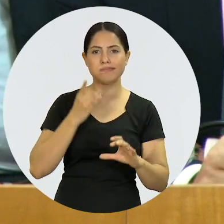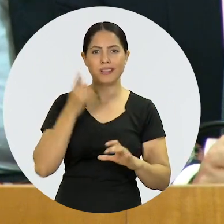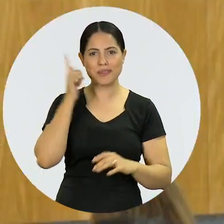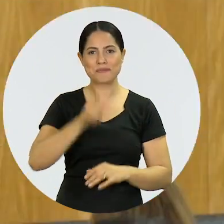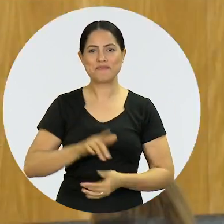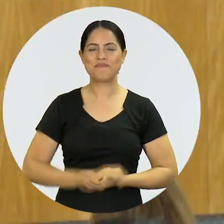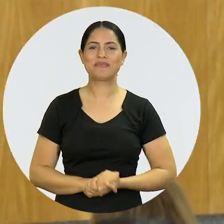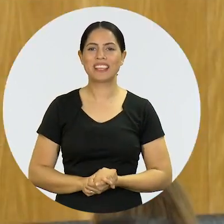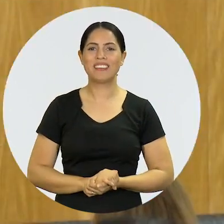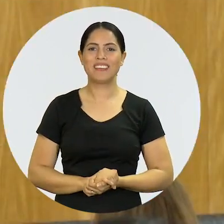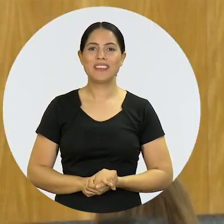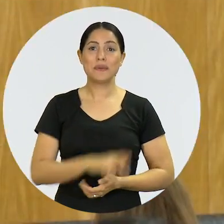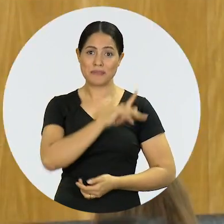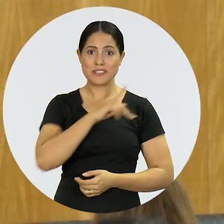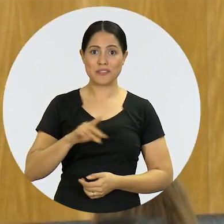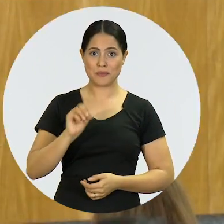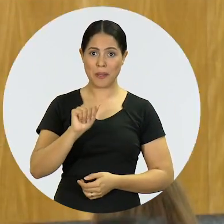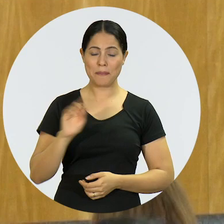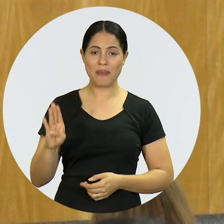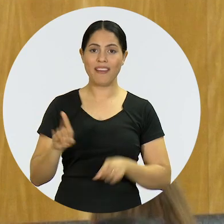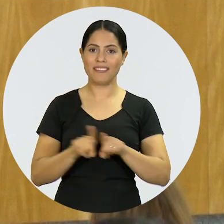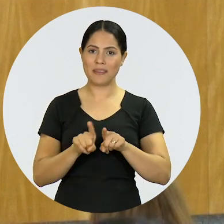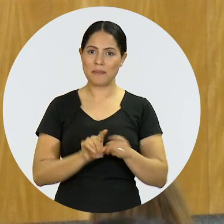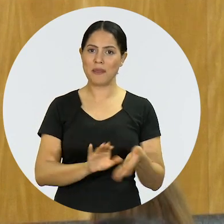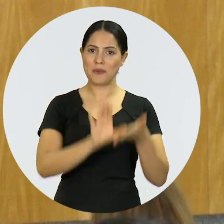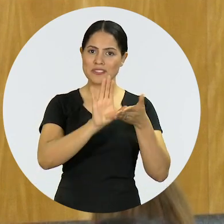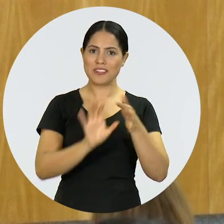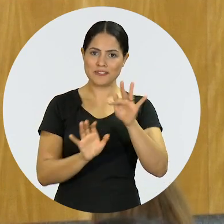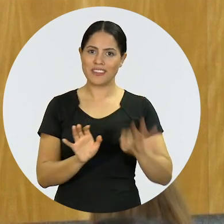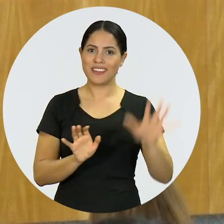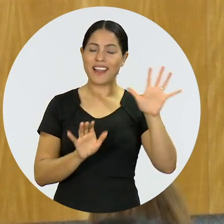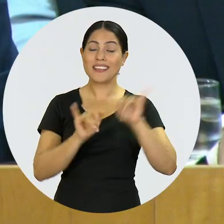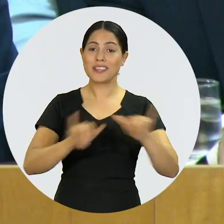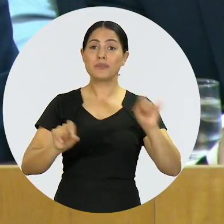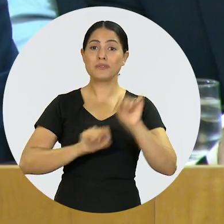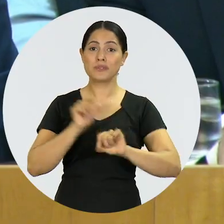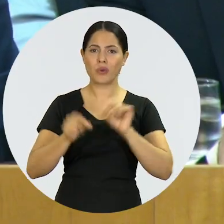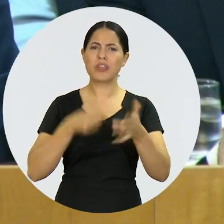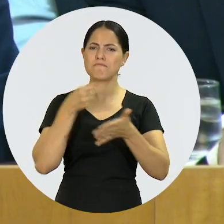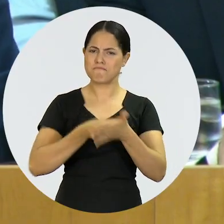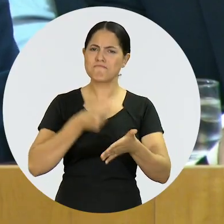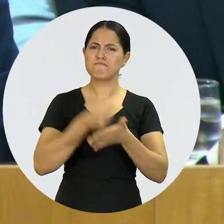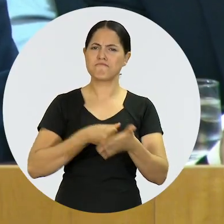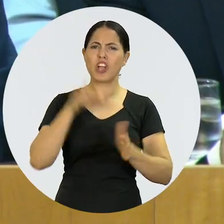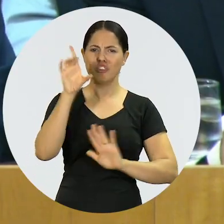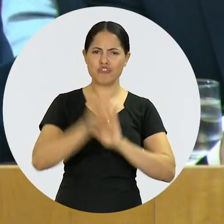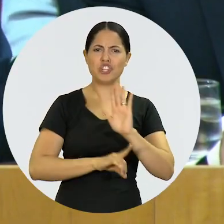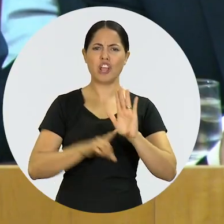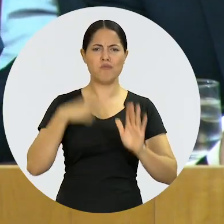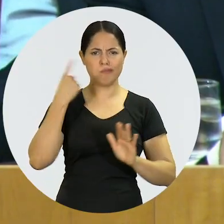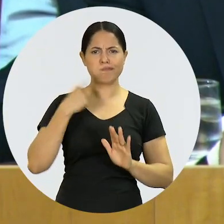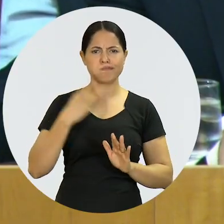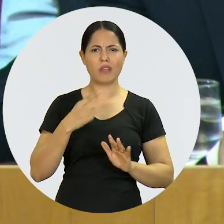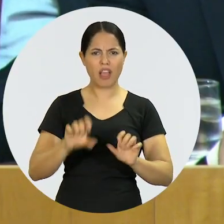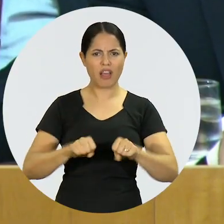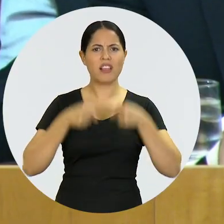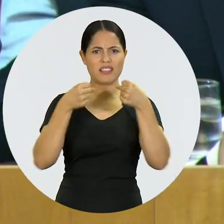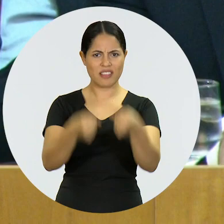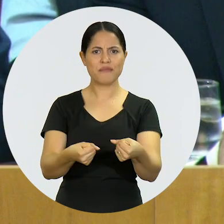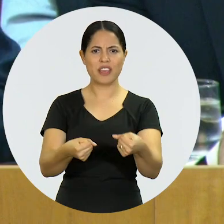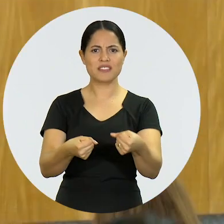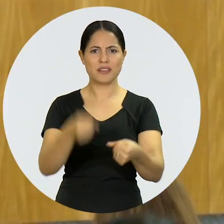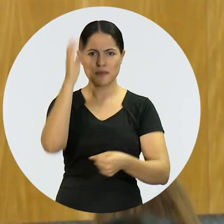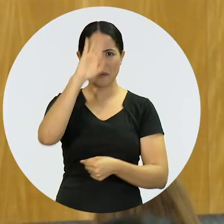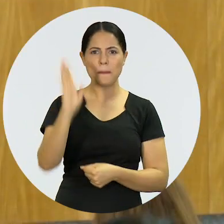deputados. O presidente da OAB, ao lado dos conselheiros federais, reforçou que a luta em defesa das prerrogativas da